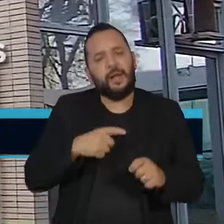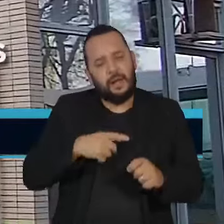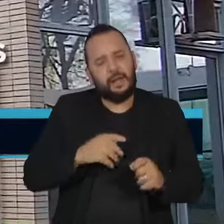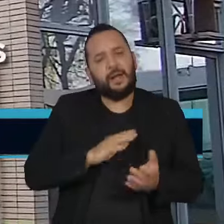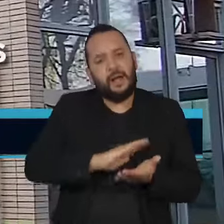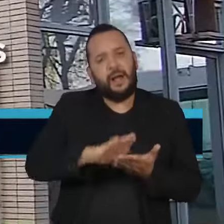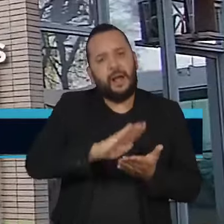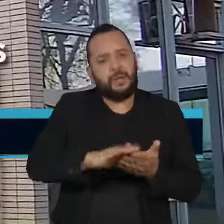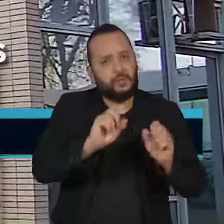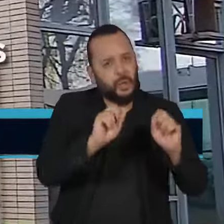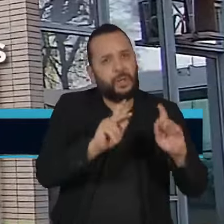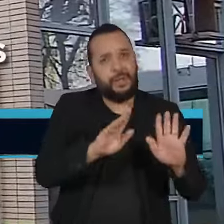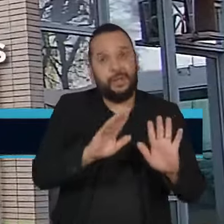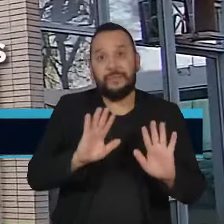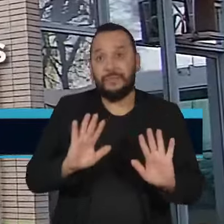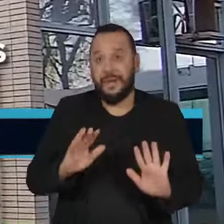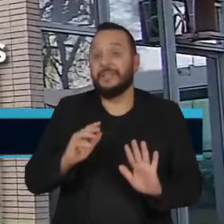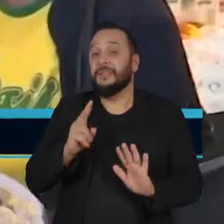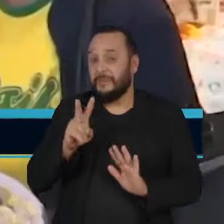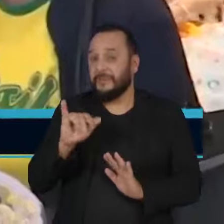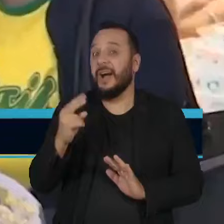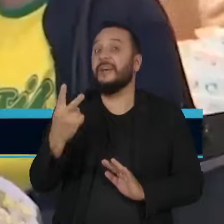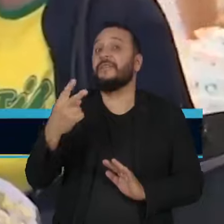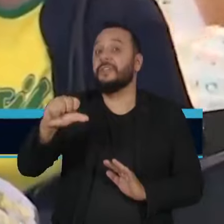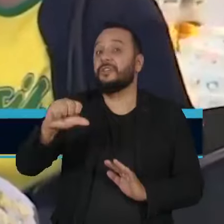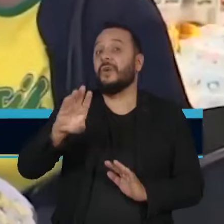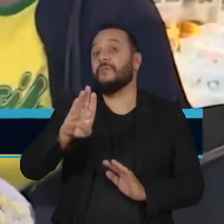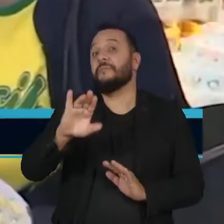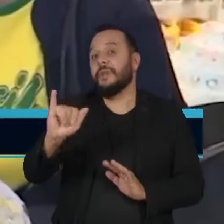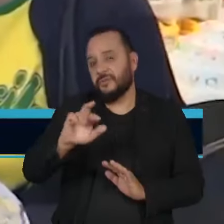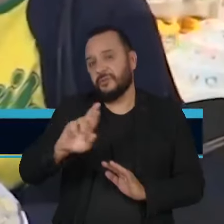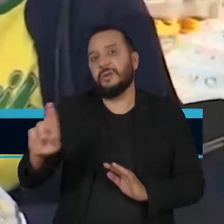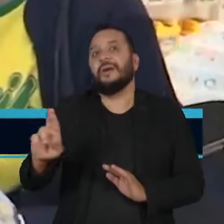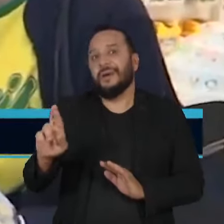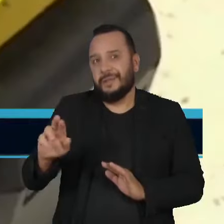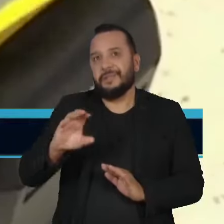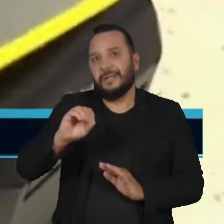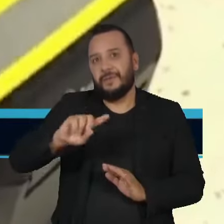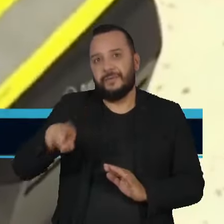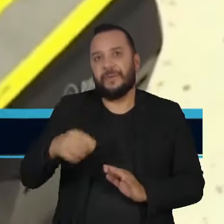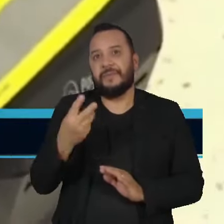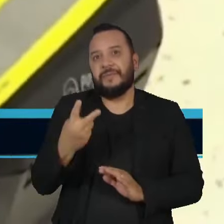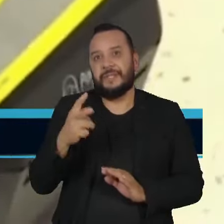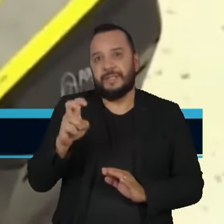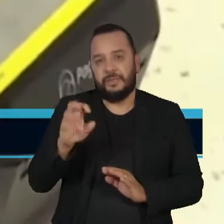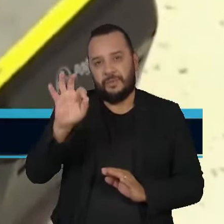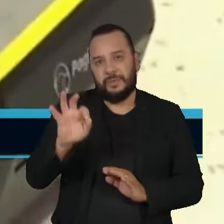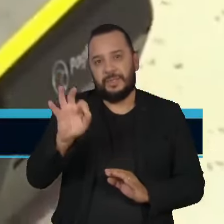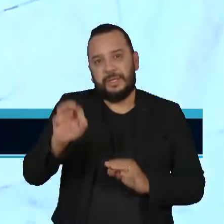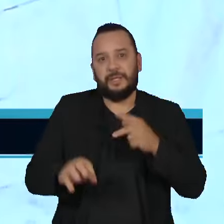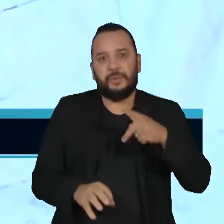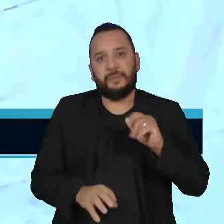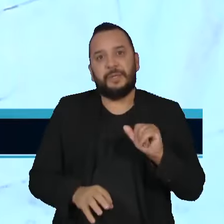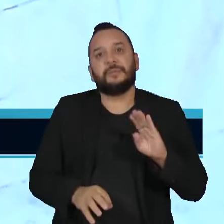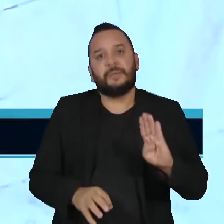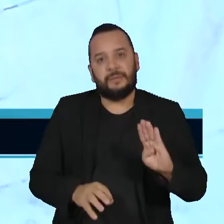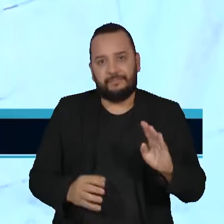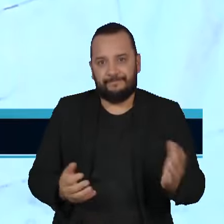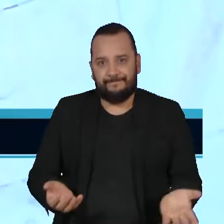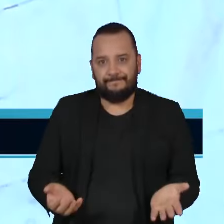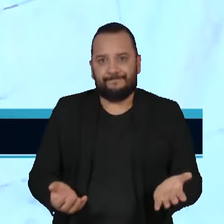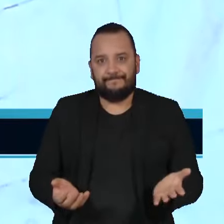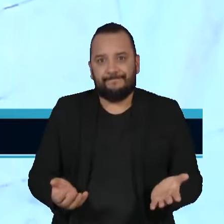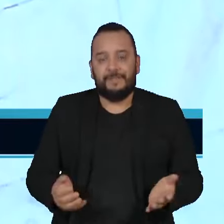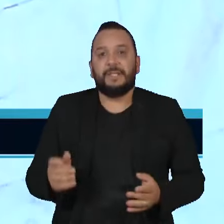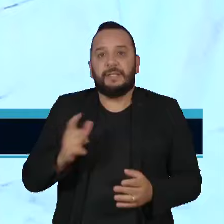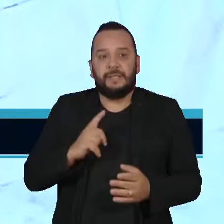de até quase 29 bilhões de reais, o equivalente a 0,25% do PIB. Com o aumento